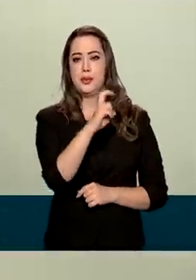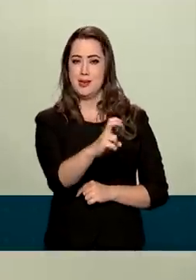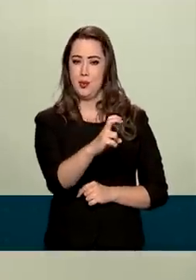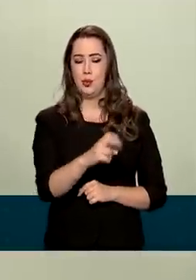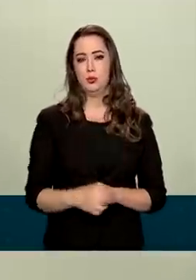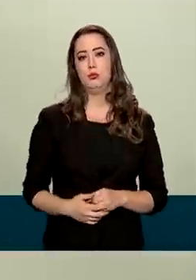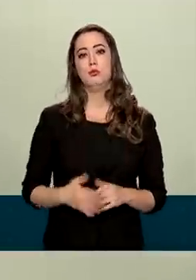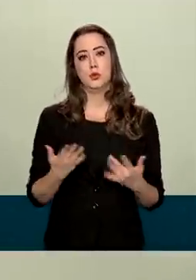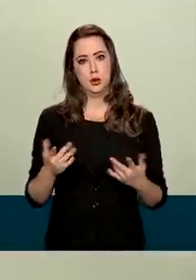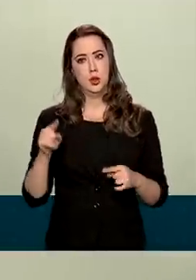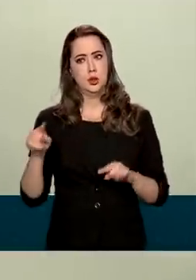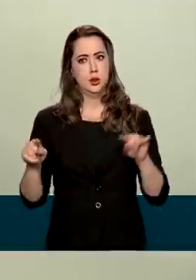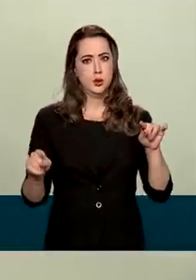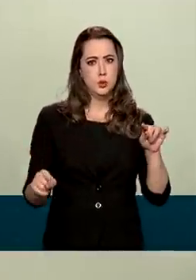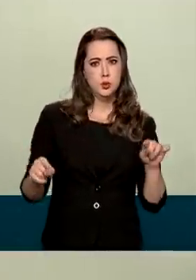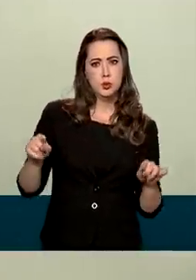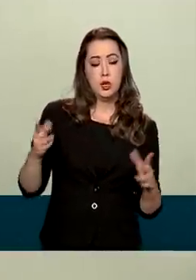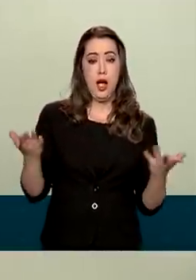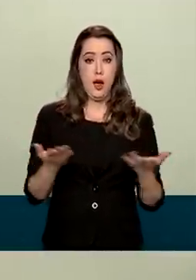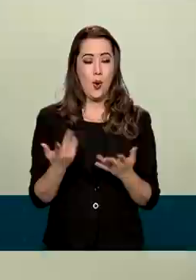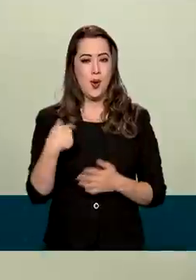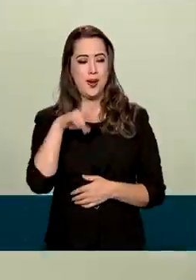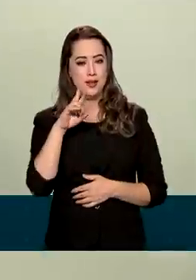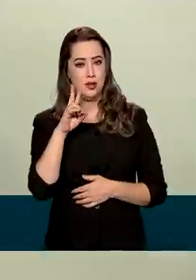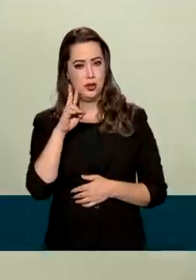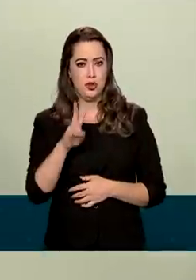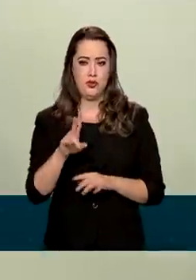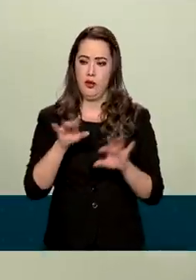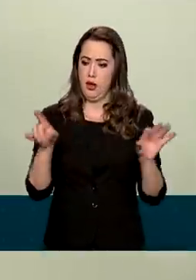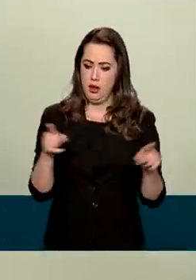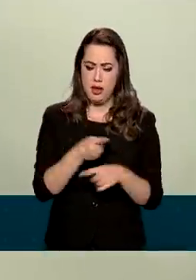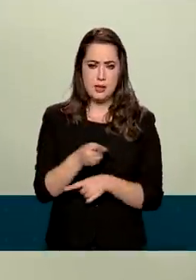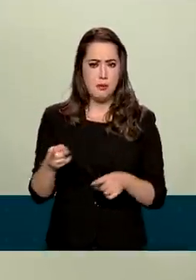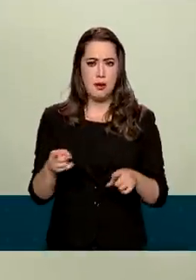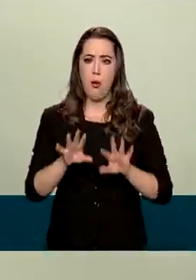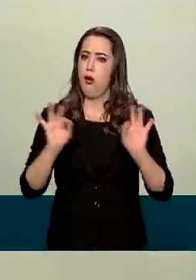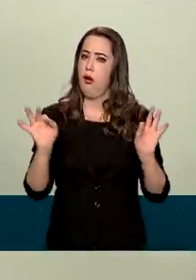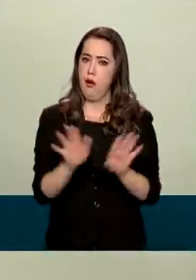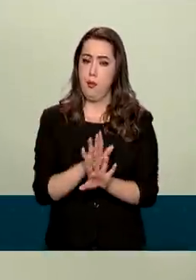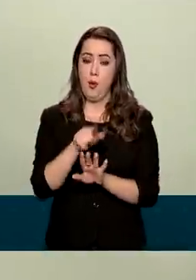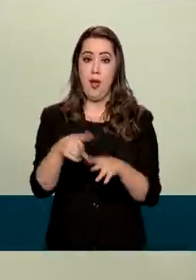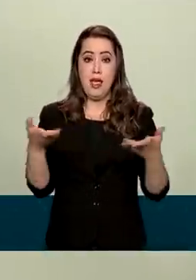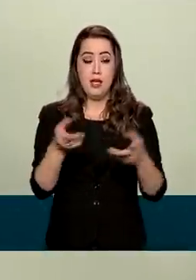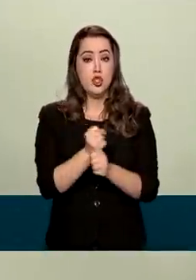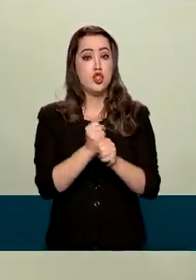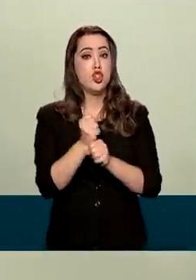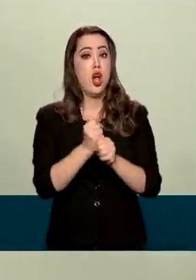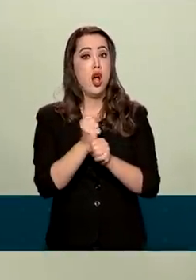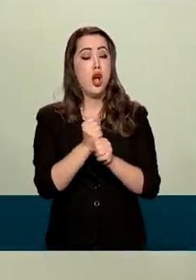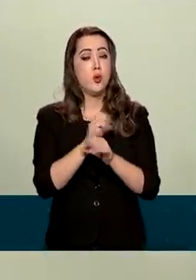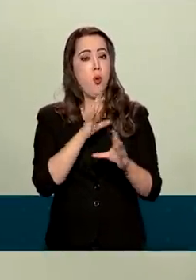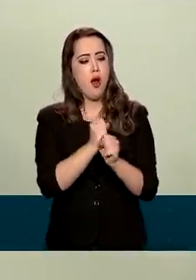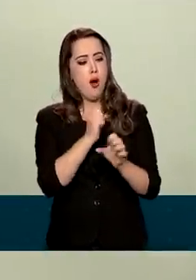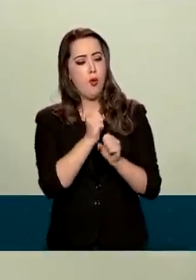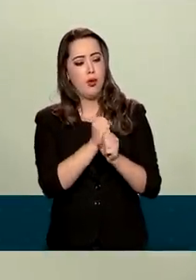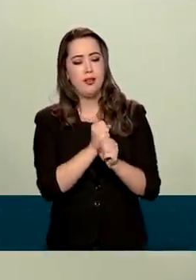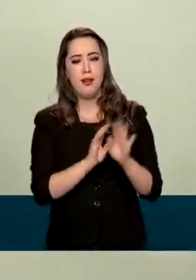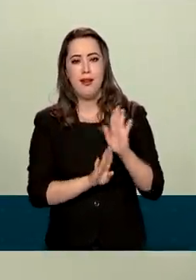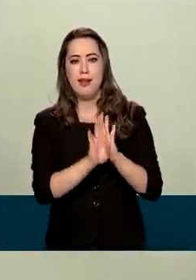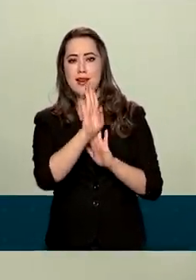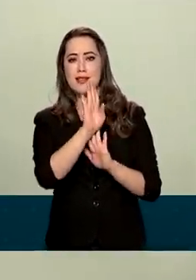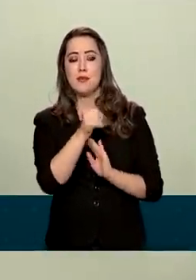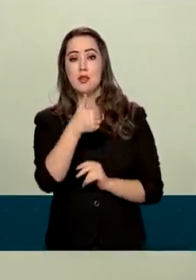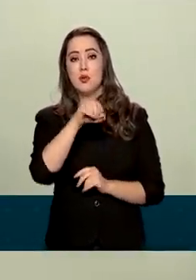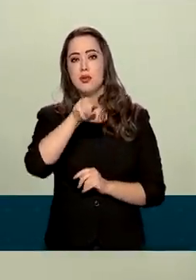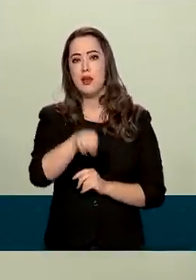No entanto, esse resultado agora ficou no passado. Neste ano, o crescimento acumulado do setor de serviços já está